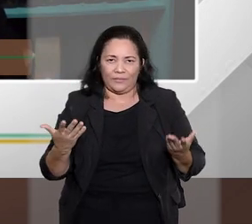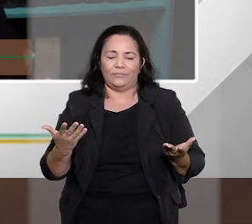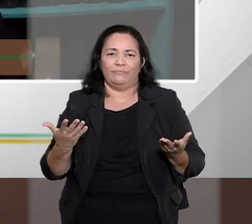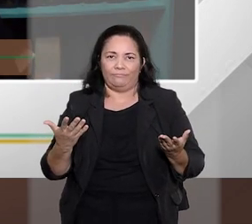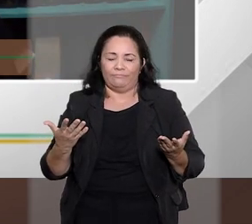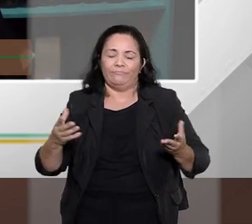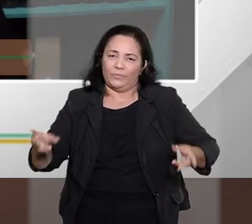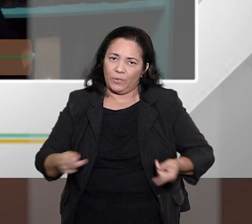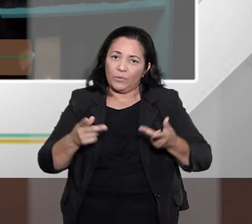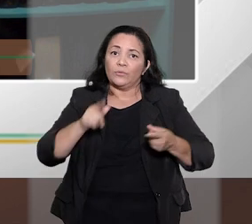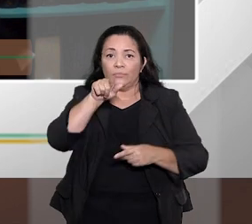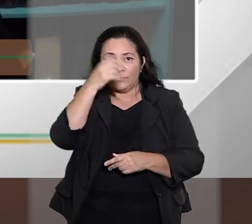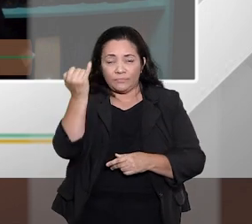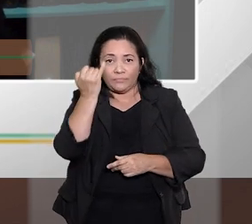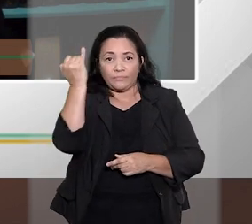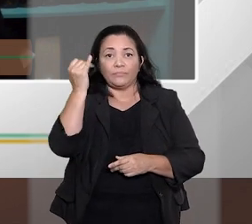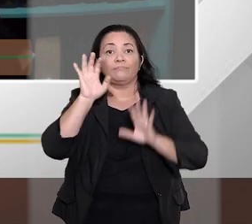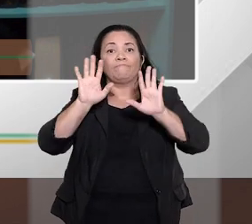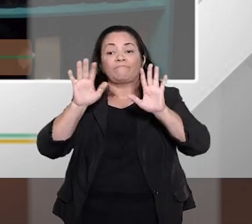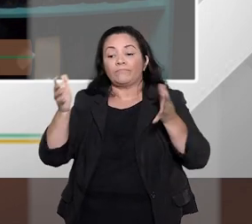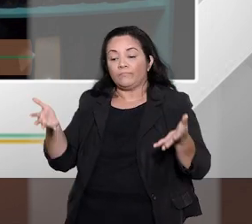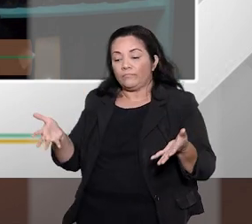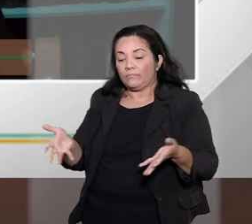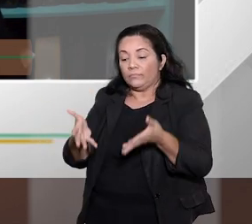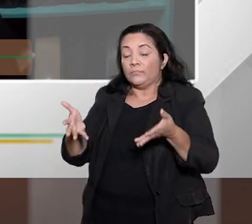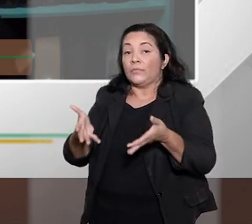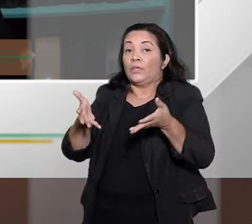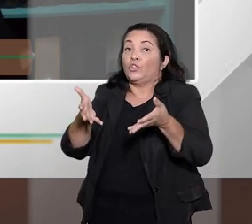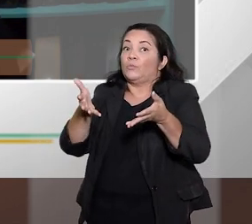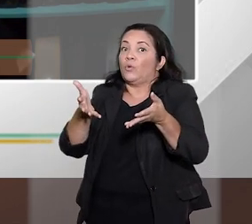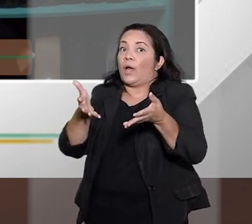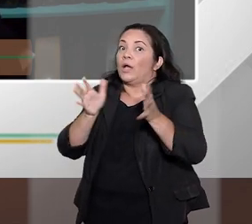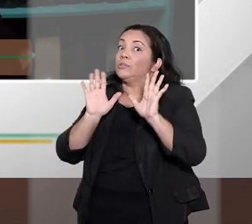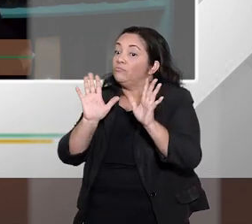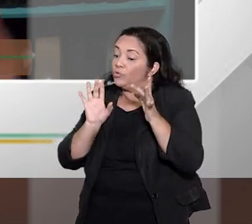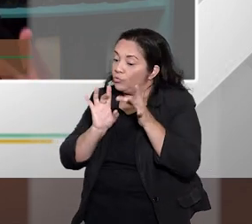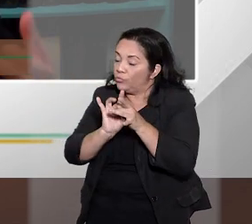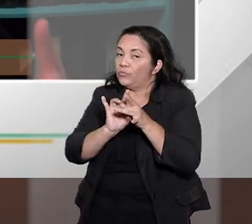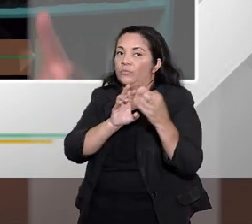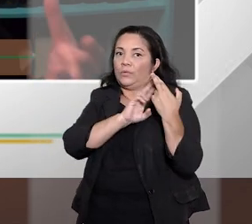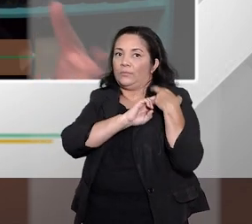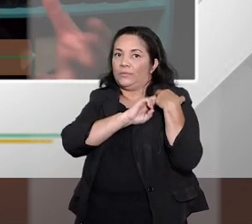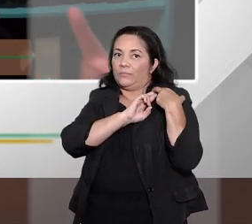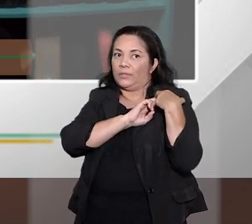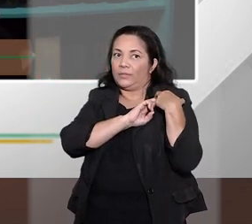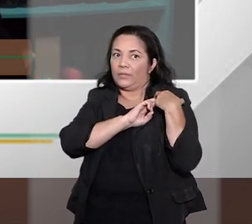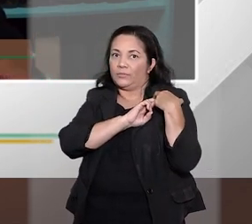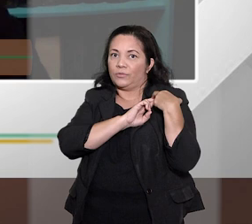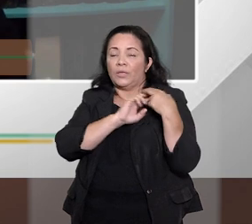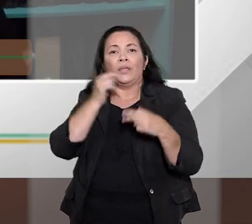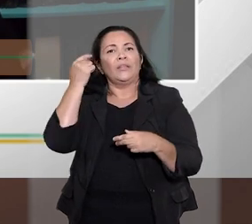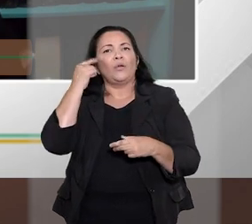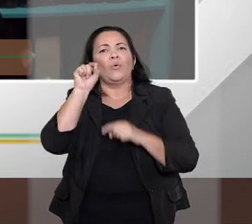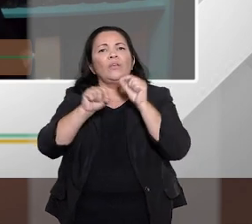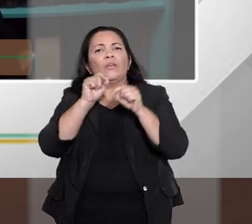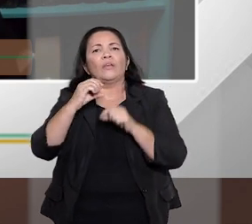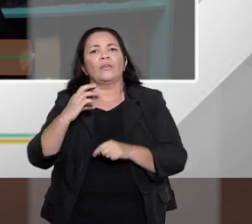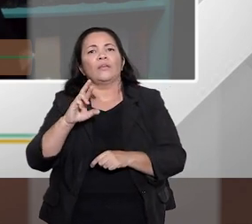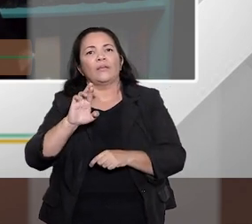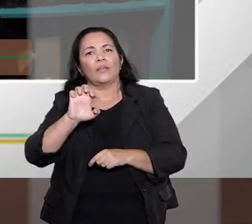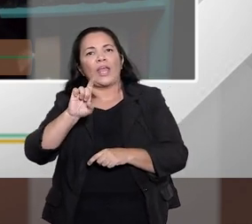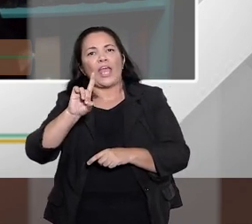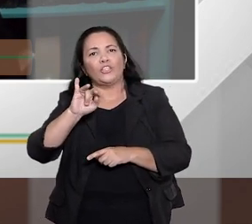consumo também é importante, mas muitas vezes, estimulado de uma forma irresponsável. Então, o que seria a noção de crédito responsável?